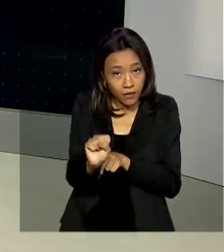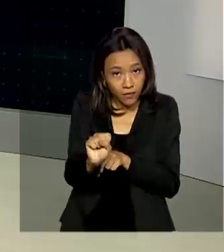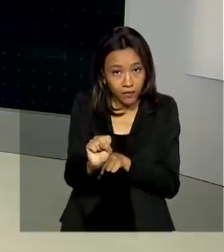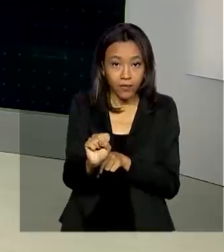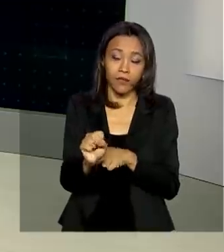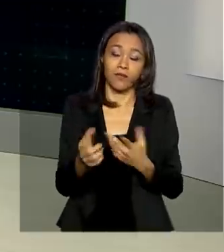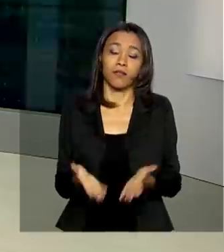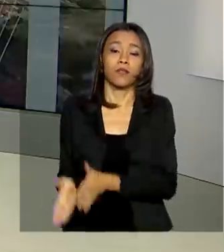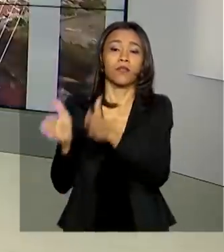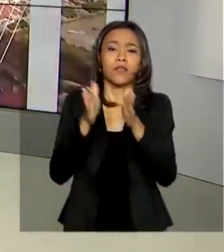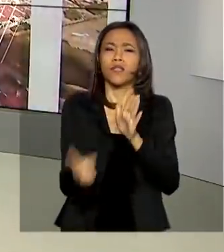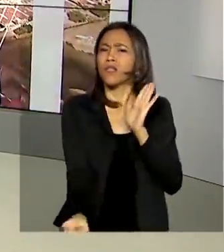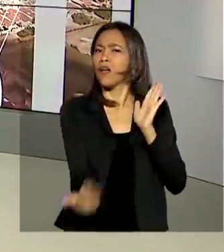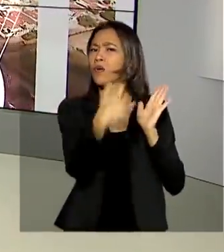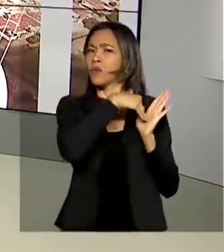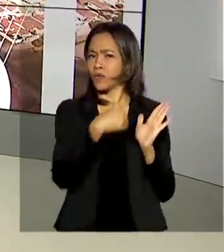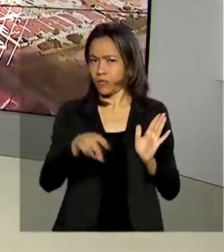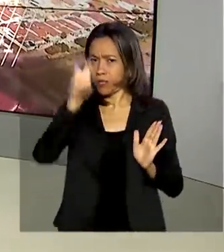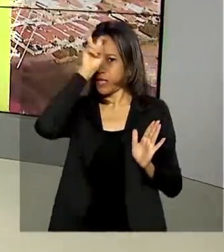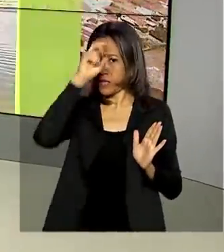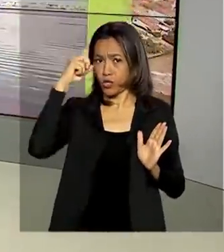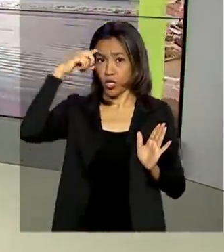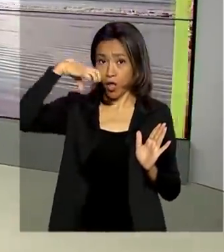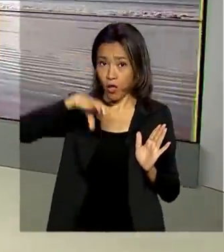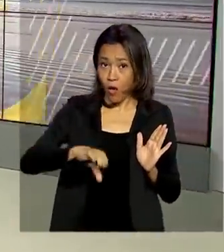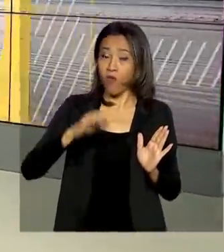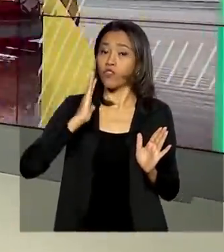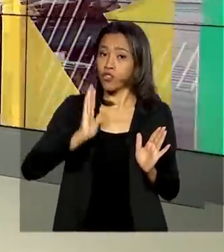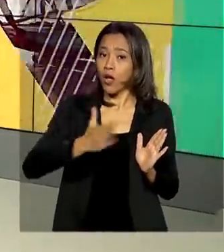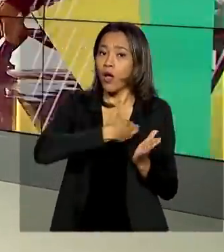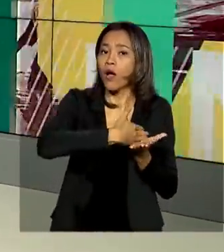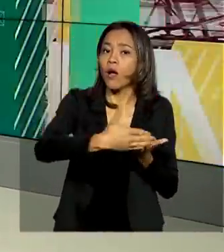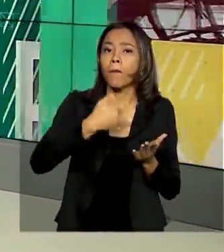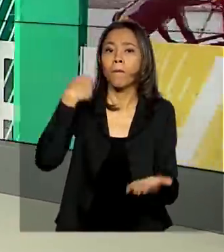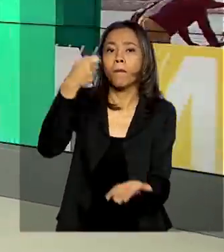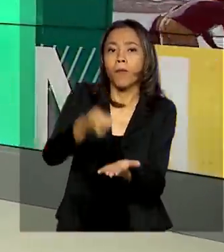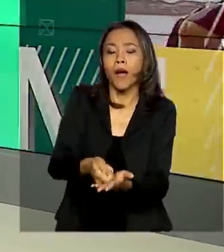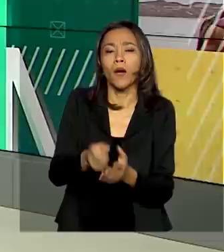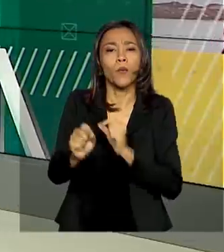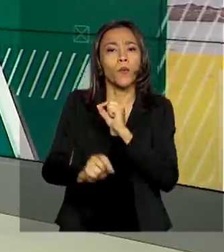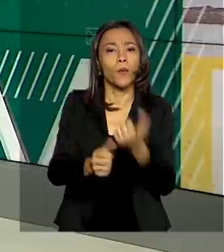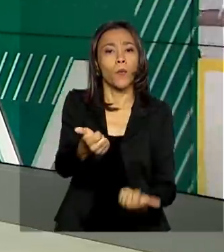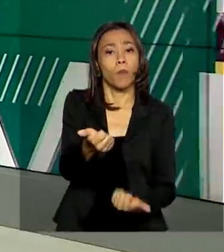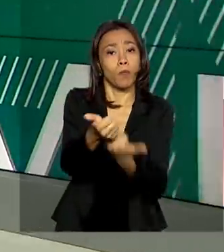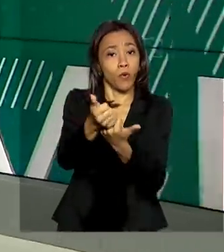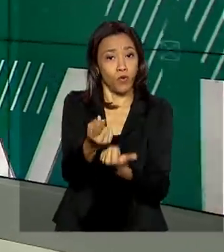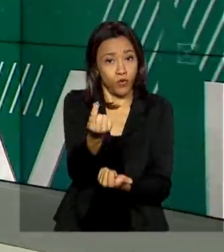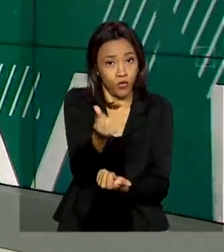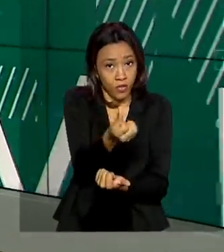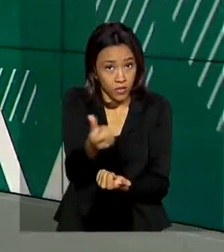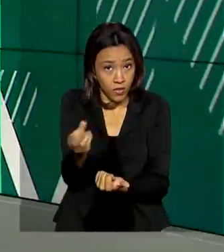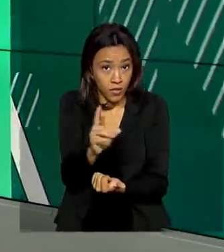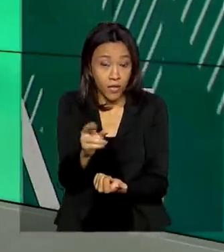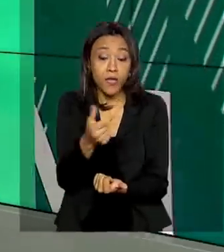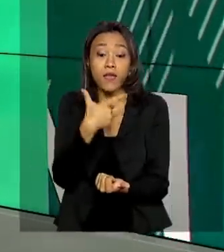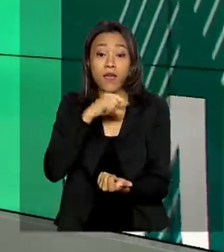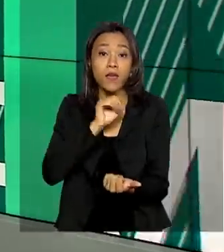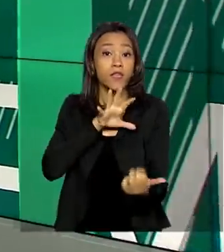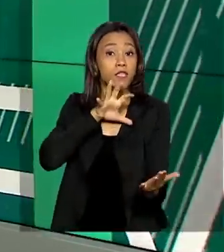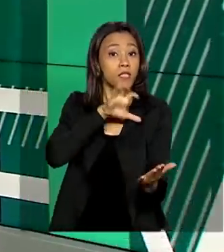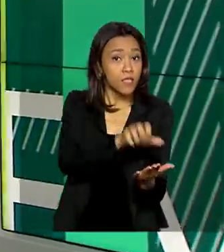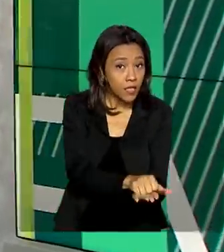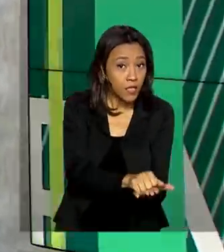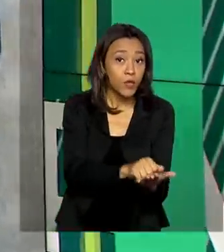Lembrando que na última quinta-feira, 9 de abril, começaram a ser pagos os benefícios para os inscritos no Cadastro Único não